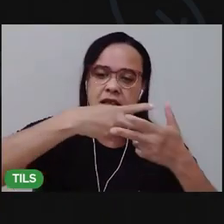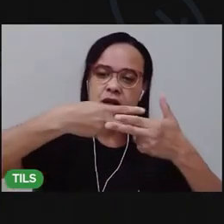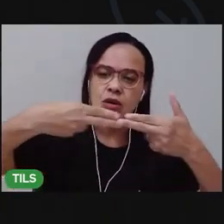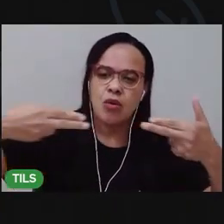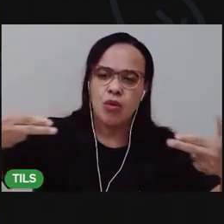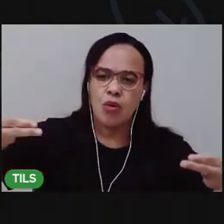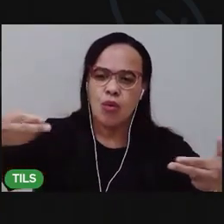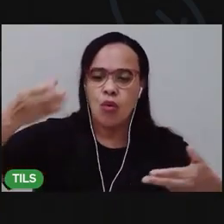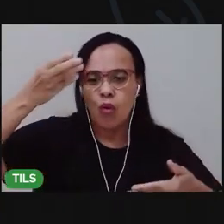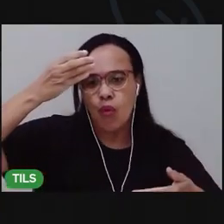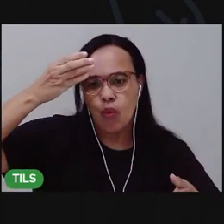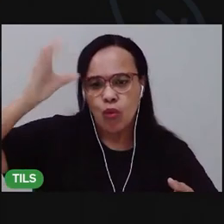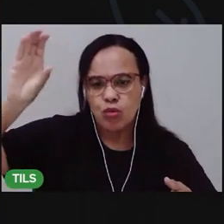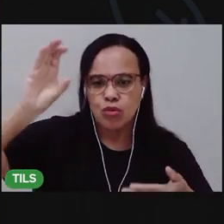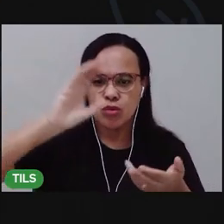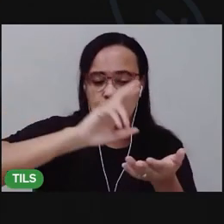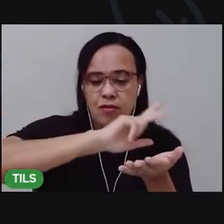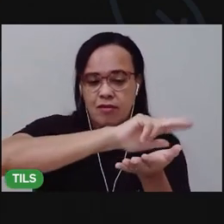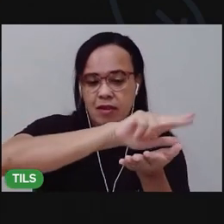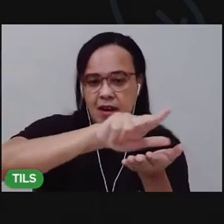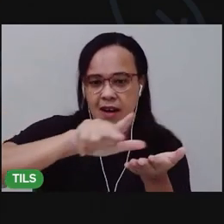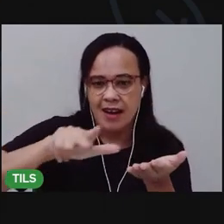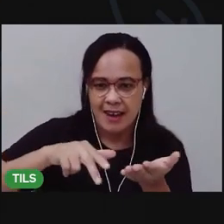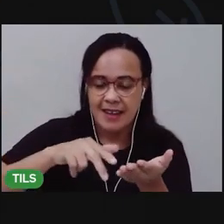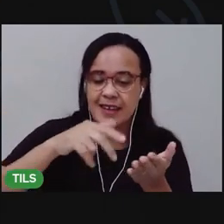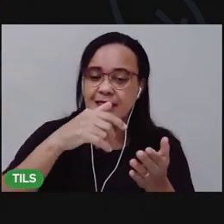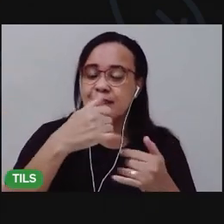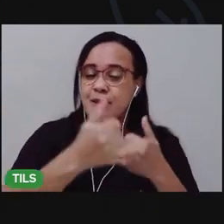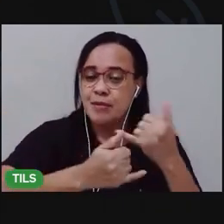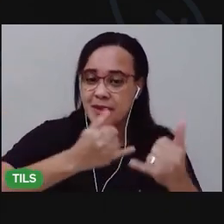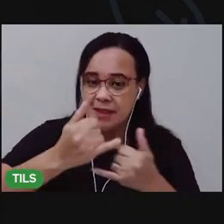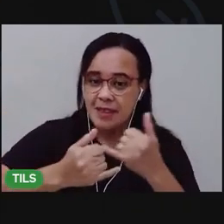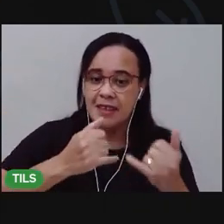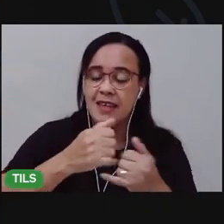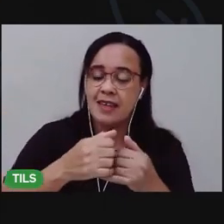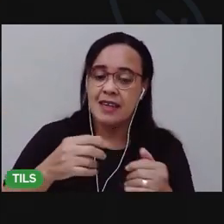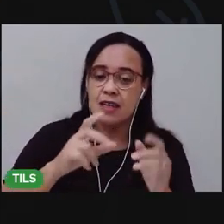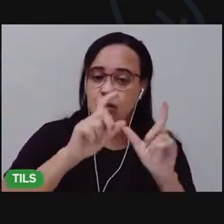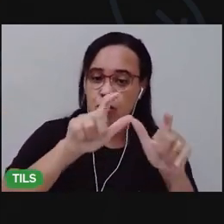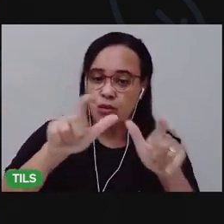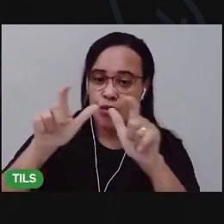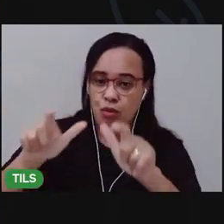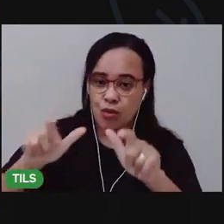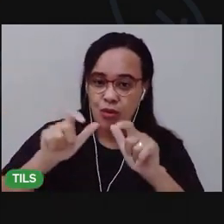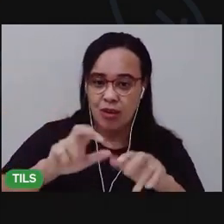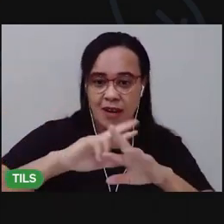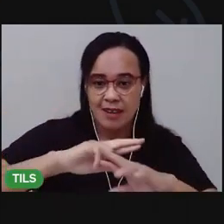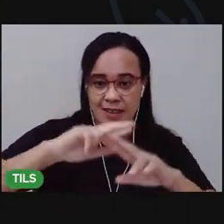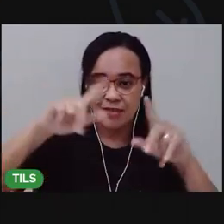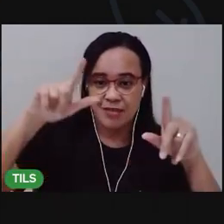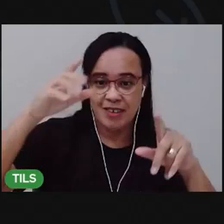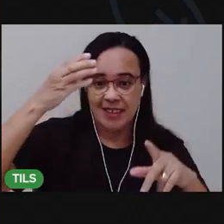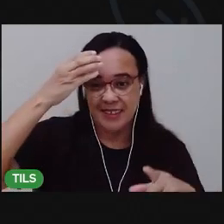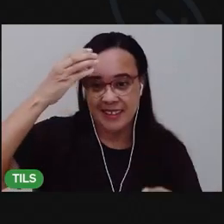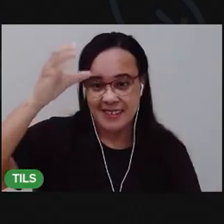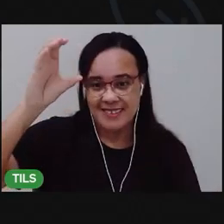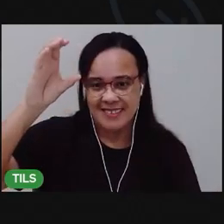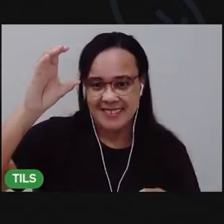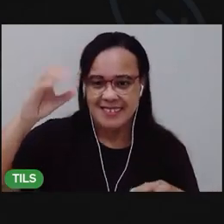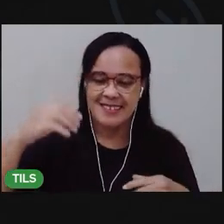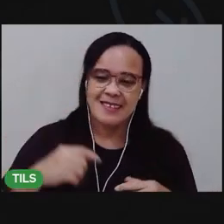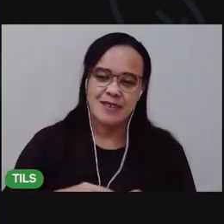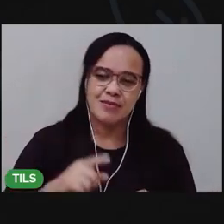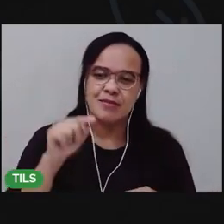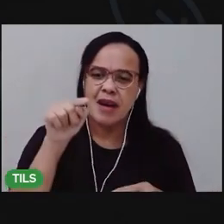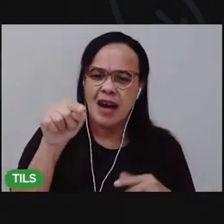culturas, elementos relacionados a brinquedos de diferentes culturas. Vamos lá. Aí na